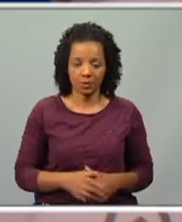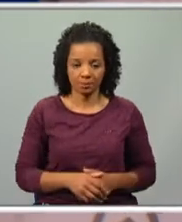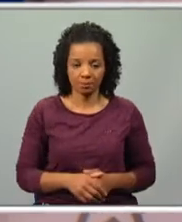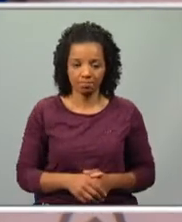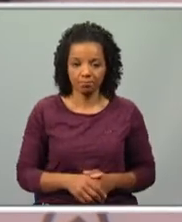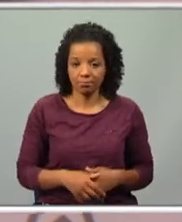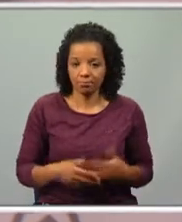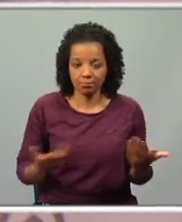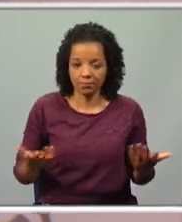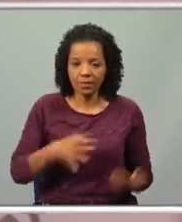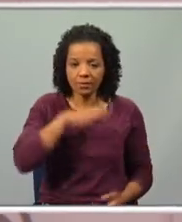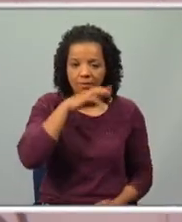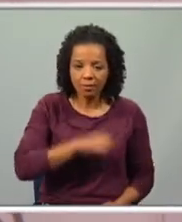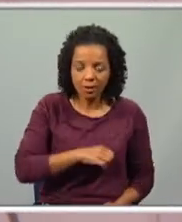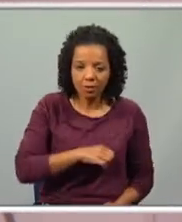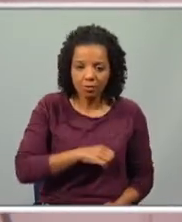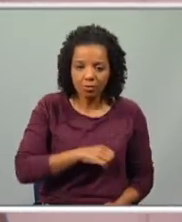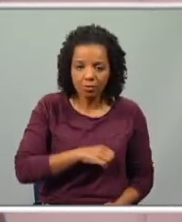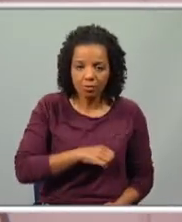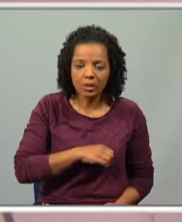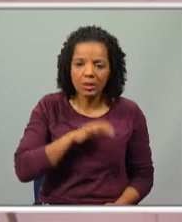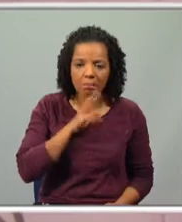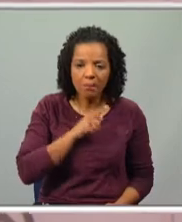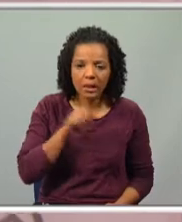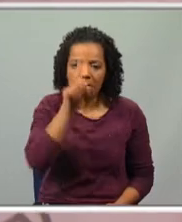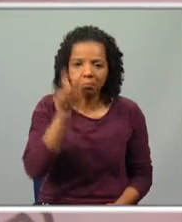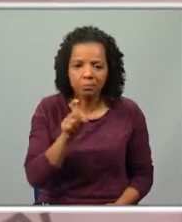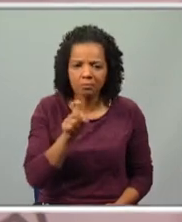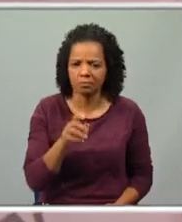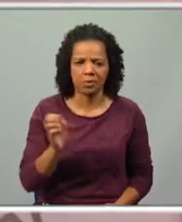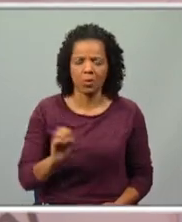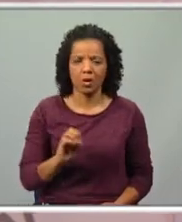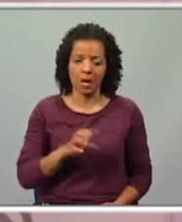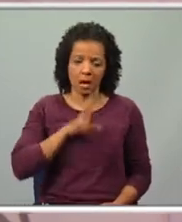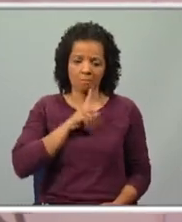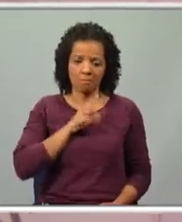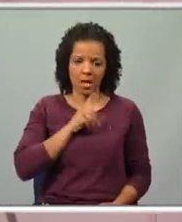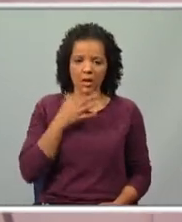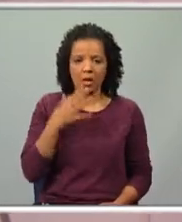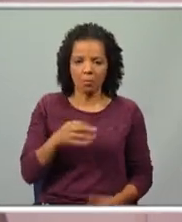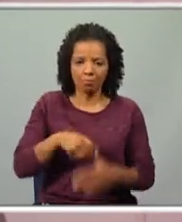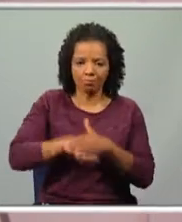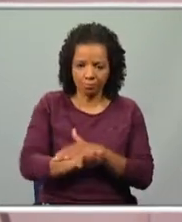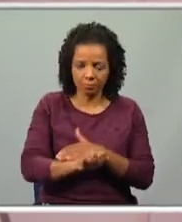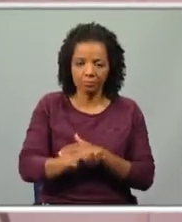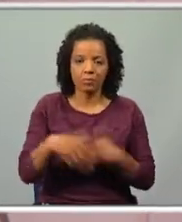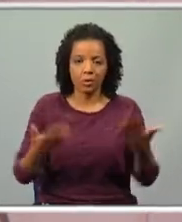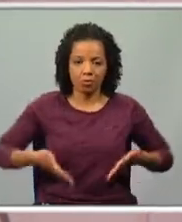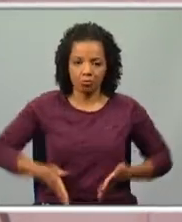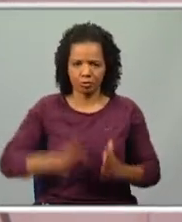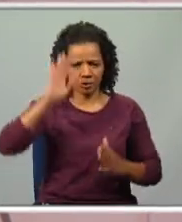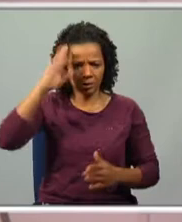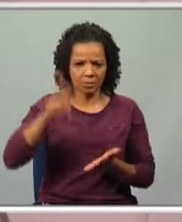não há filhos de mãe incógnita, a mãe é que tem o filho, a mãe é que tem o parto e normalmente a maternidade